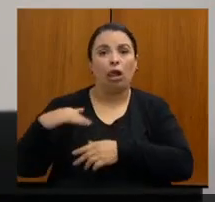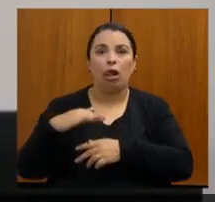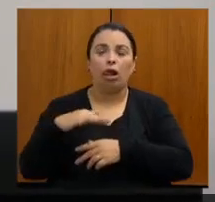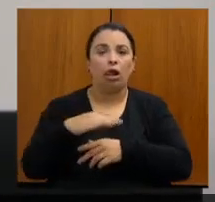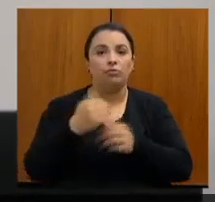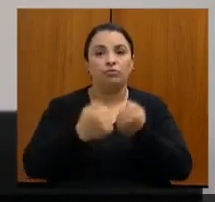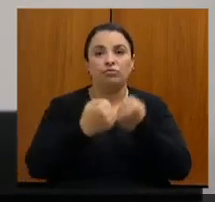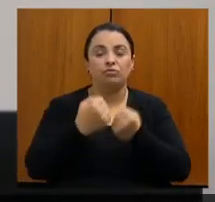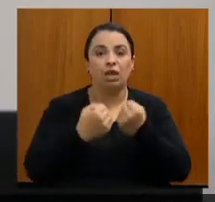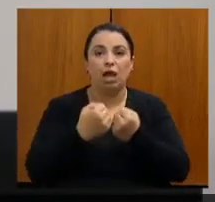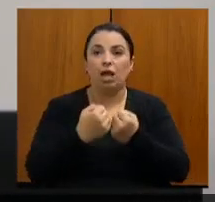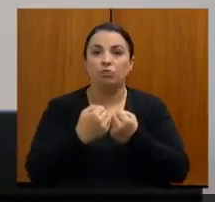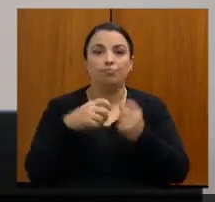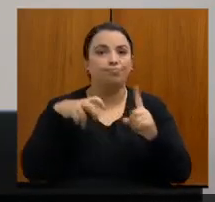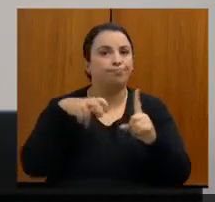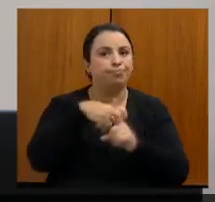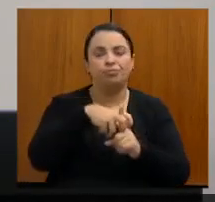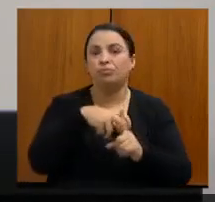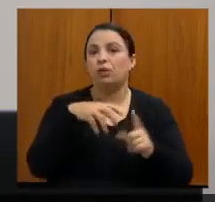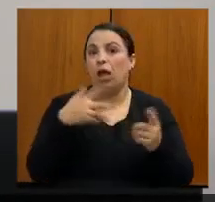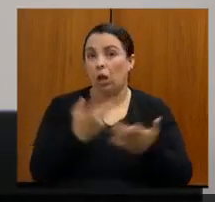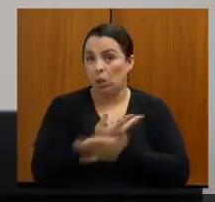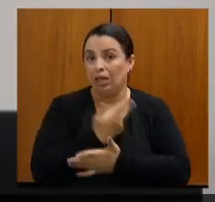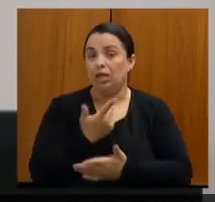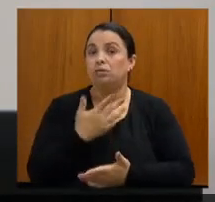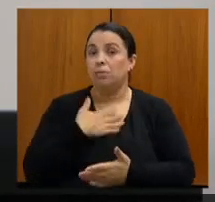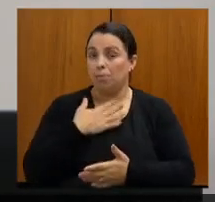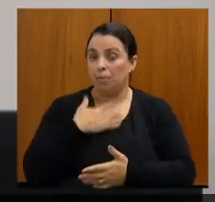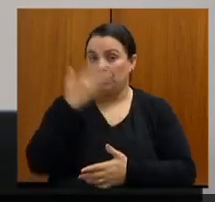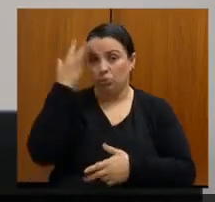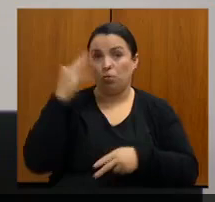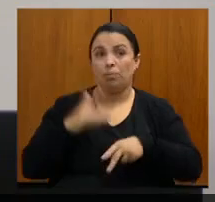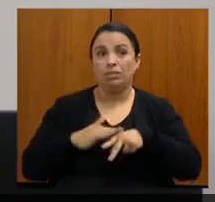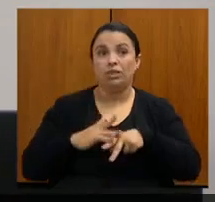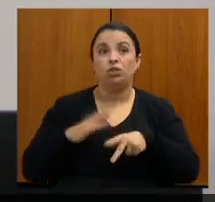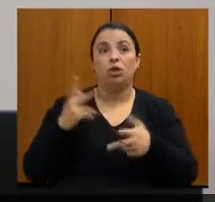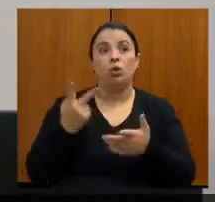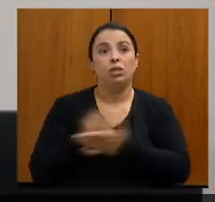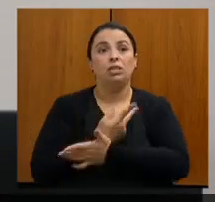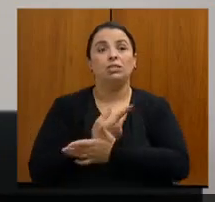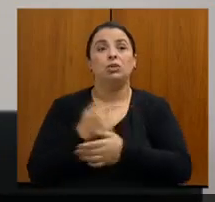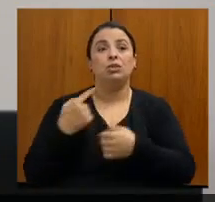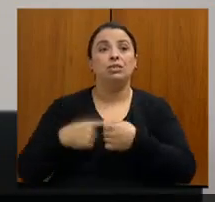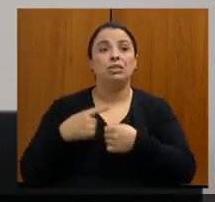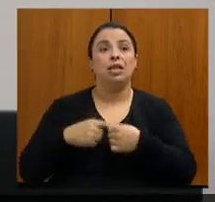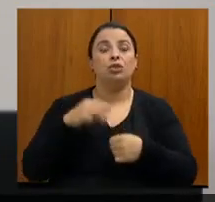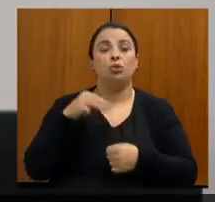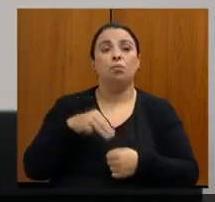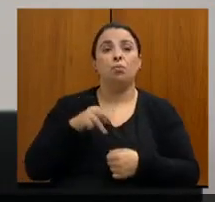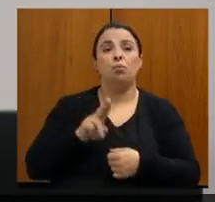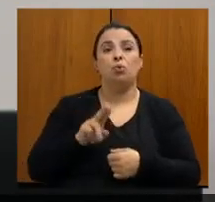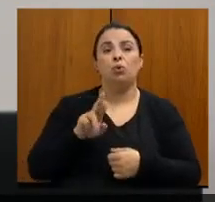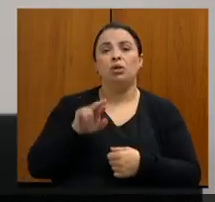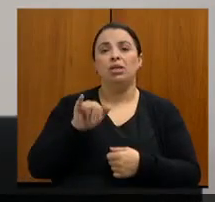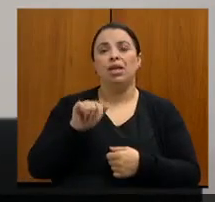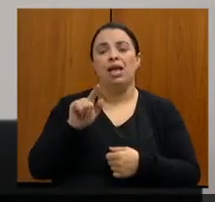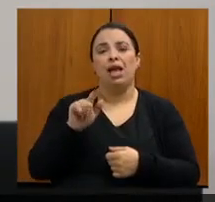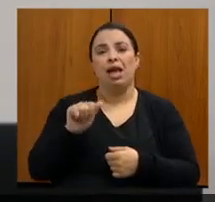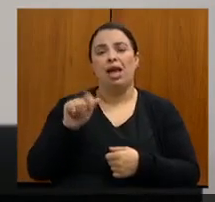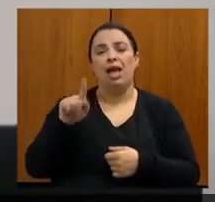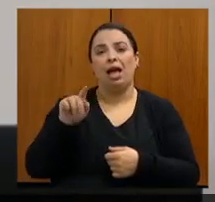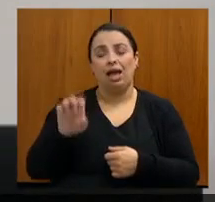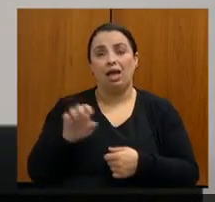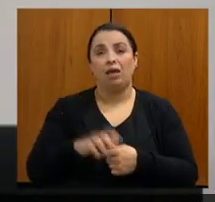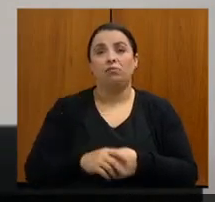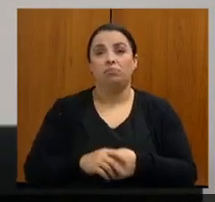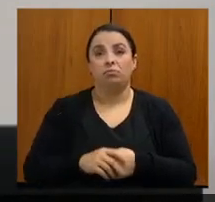de São João del Rey para fazer uma cirurgia lá em Muriaé. O paciente teve um acidente e só sobreviveu o paciente. o